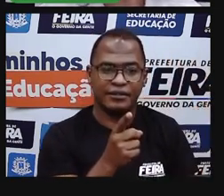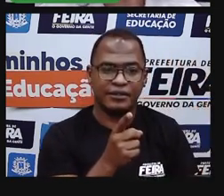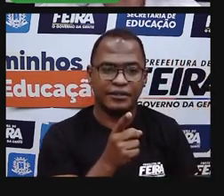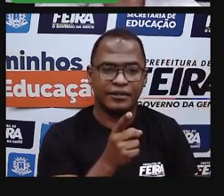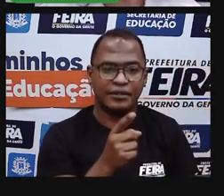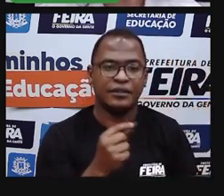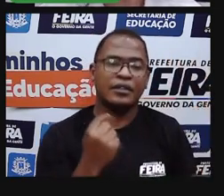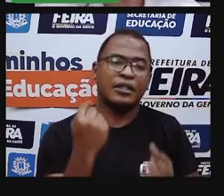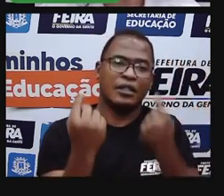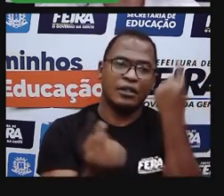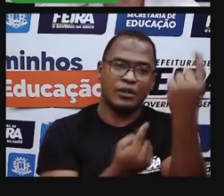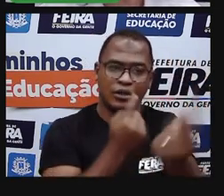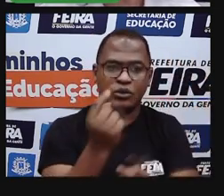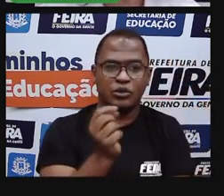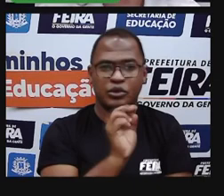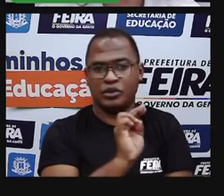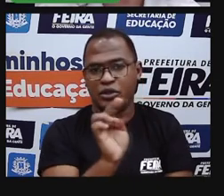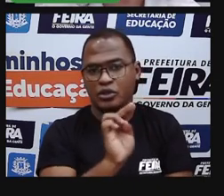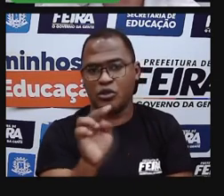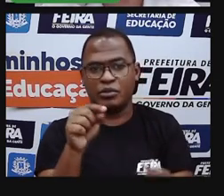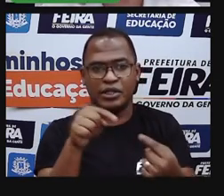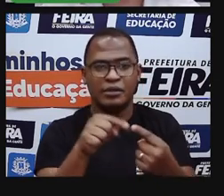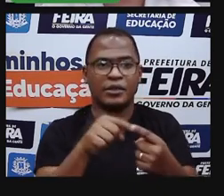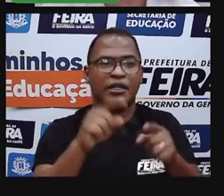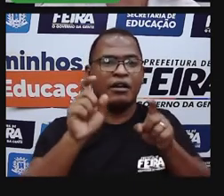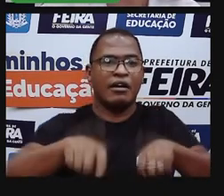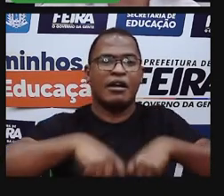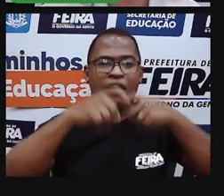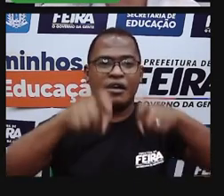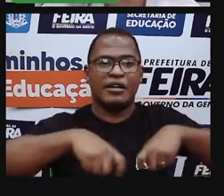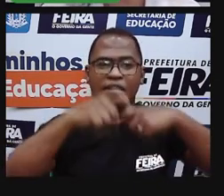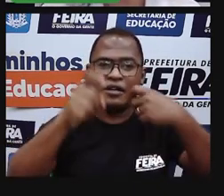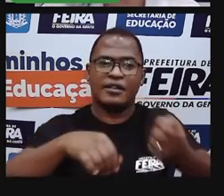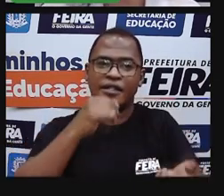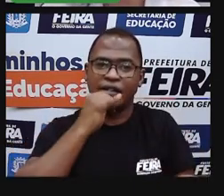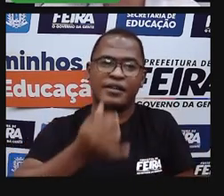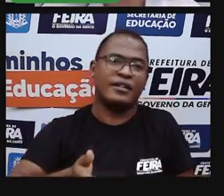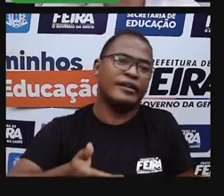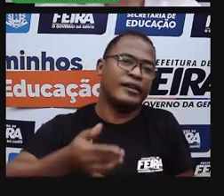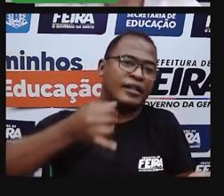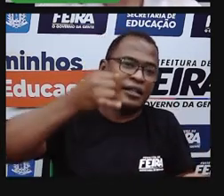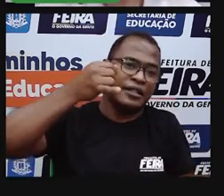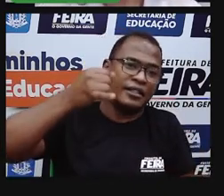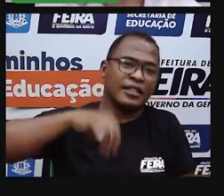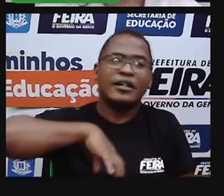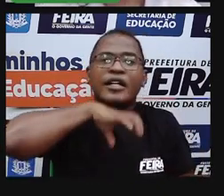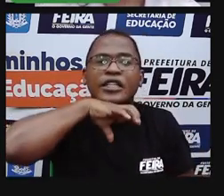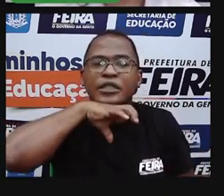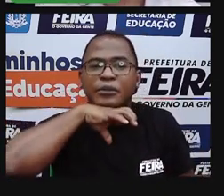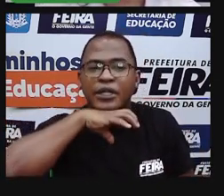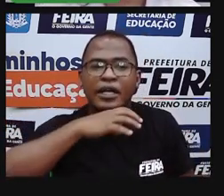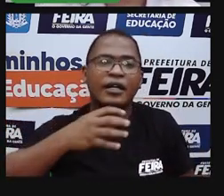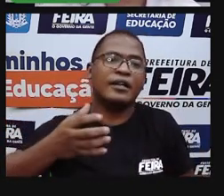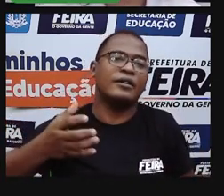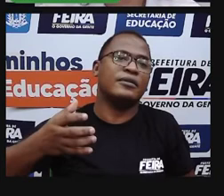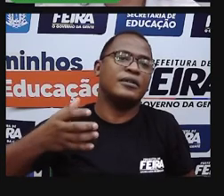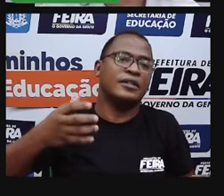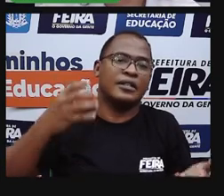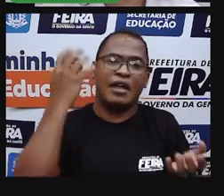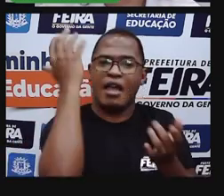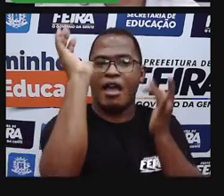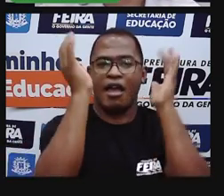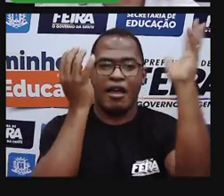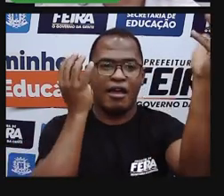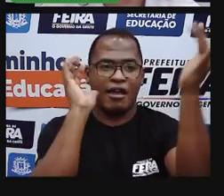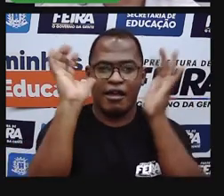Muitos outros têm nomes relacionados ao meio rural, à fauna, à flora. Então, é interessante a gente conhecer. Já,